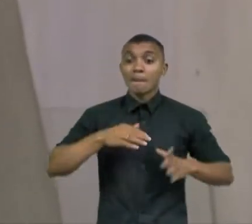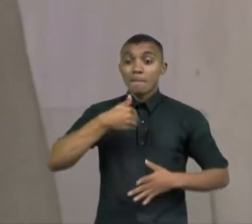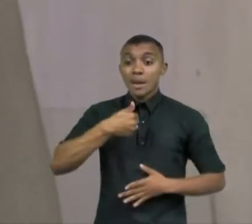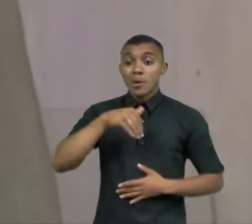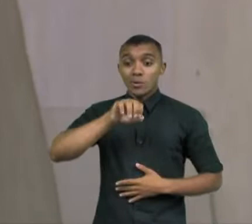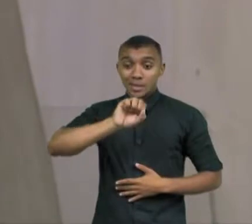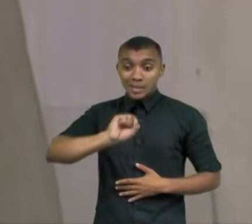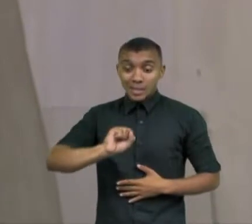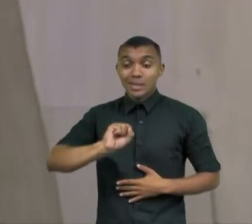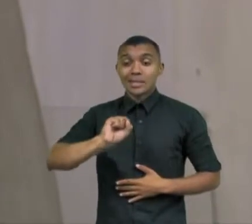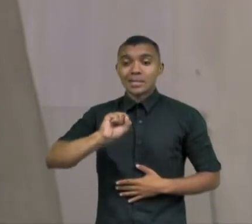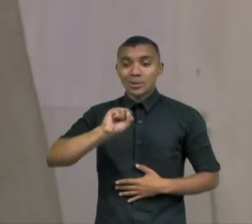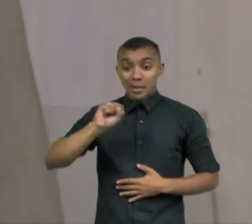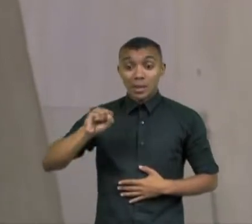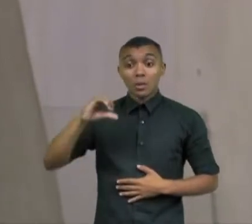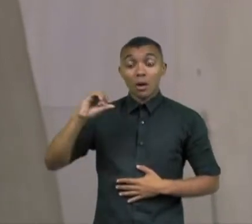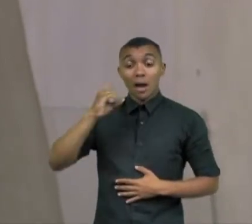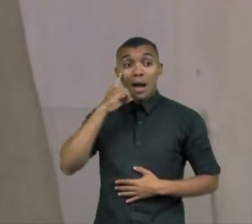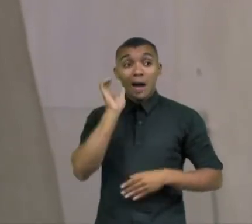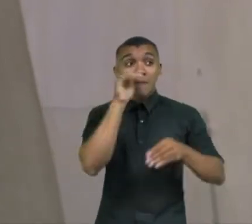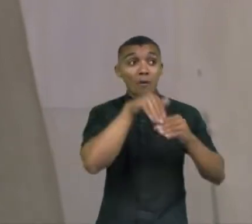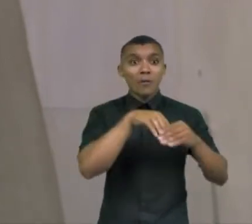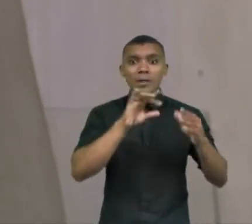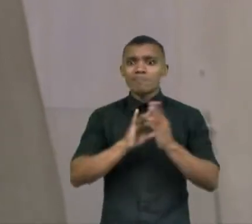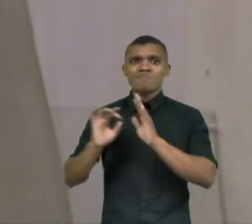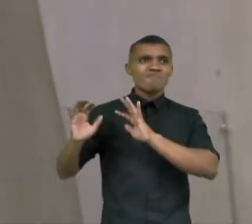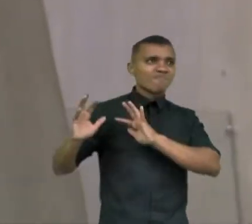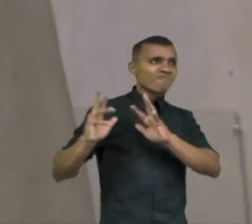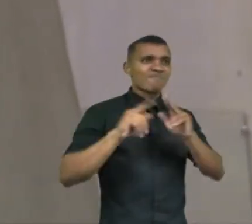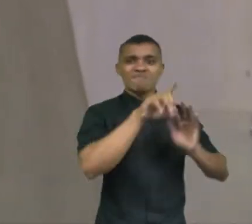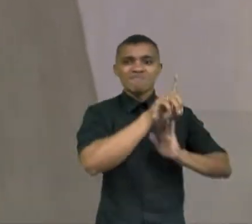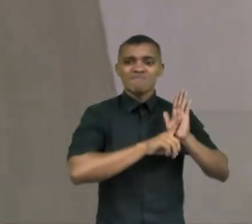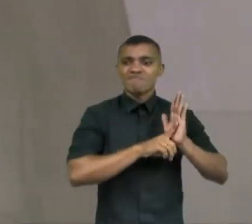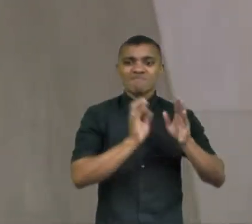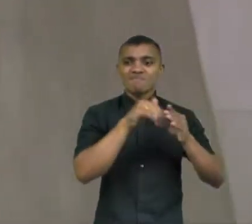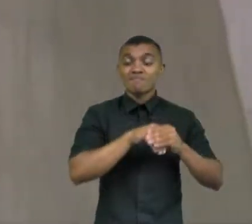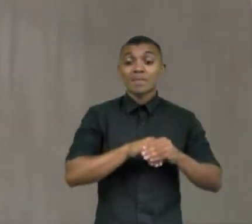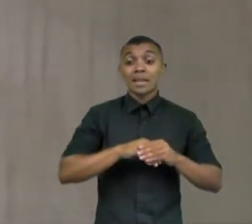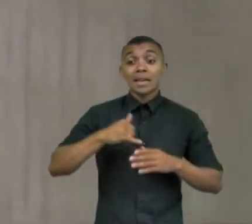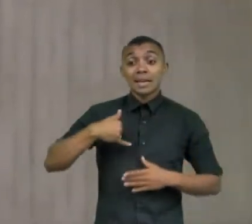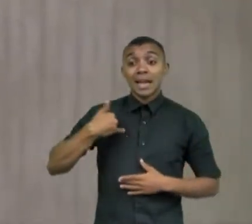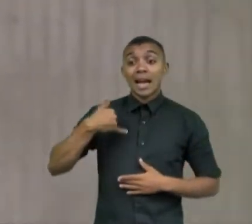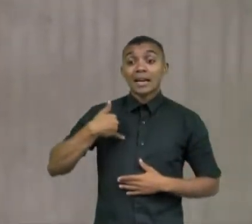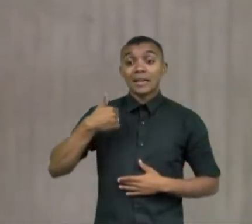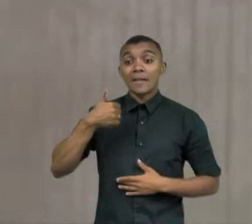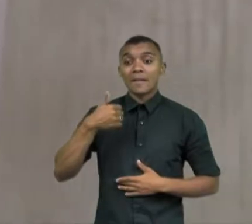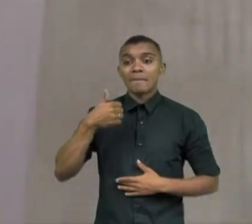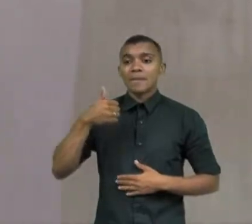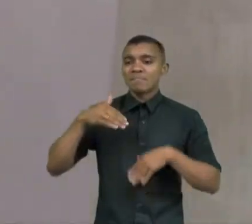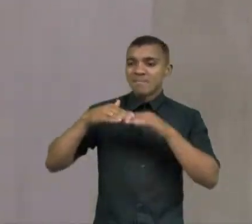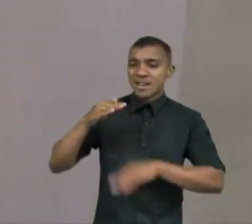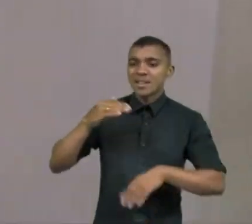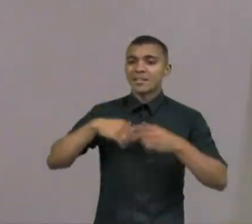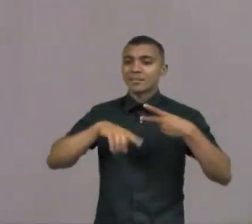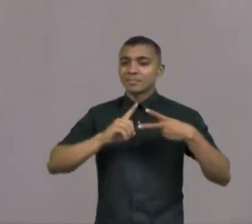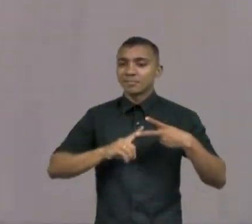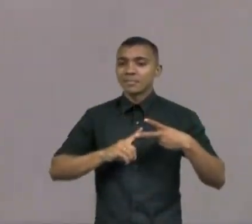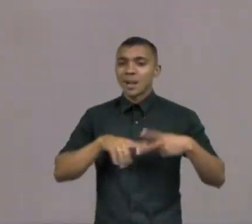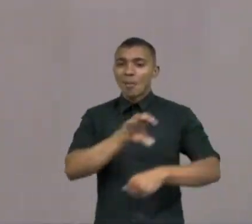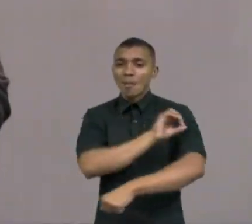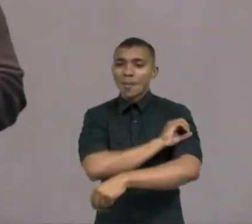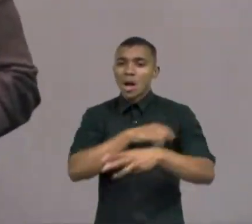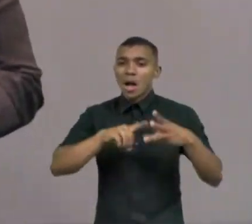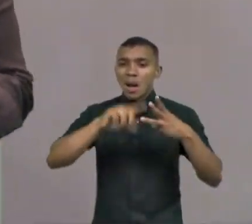o voto ainda não era direito de todos. Menores de 21 anos, mulheres, analfabetos, mendigos,